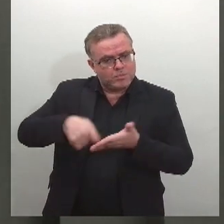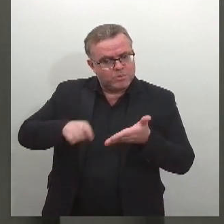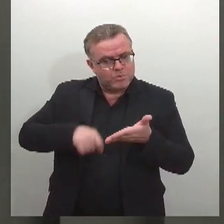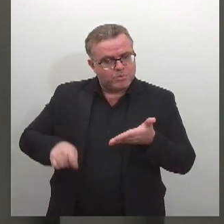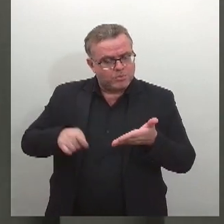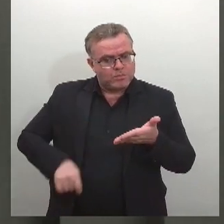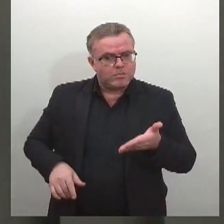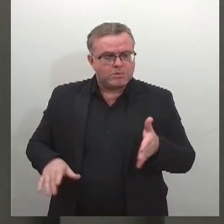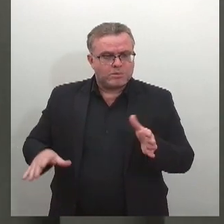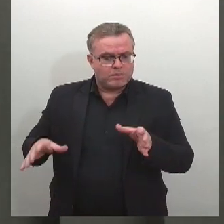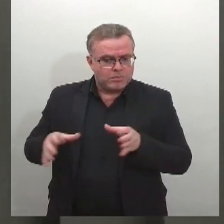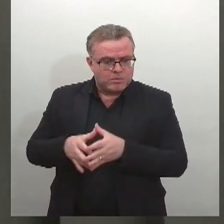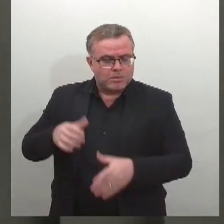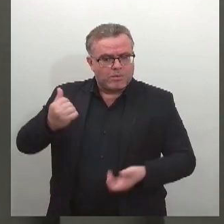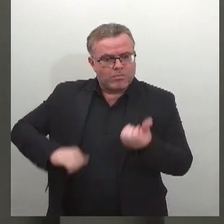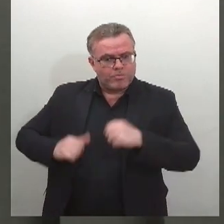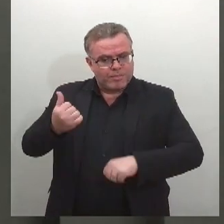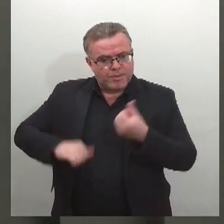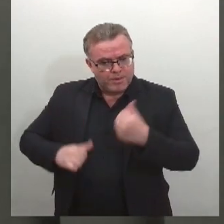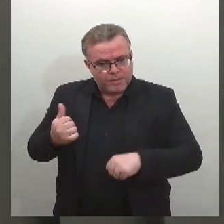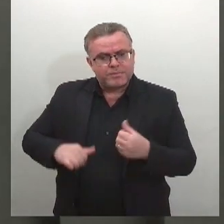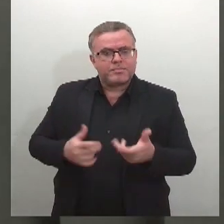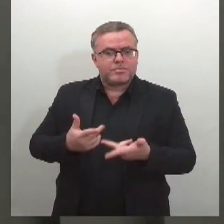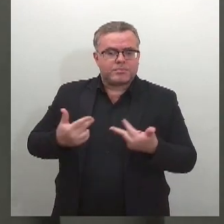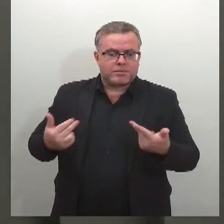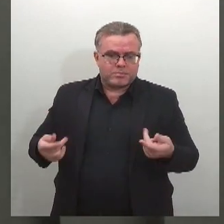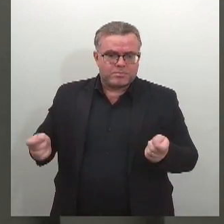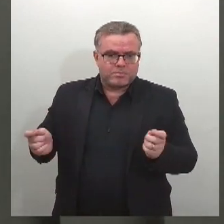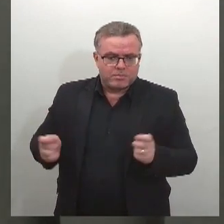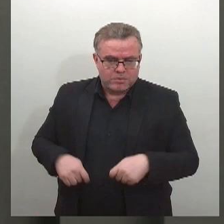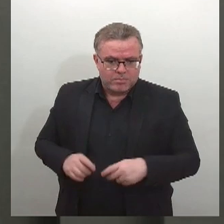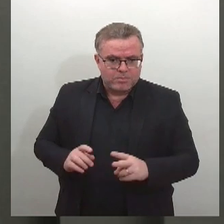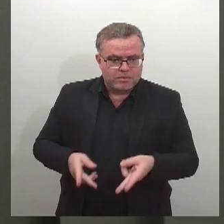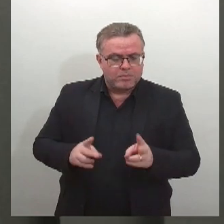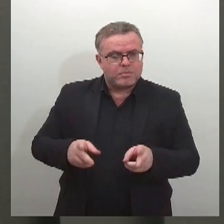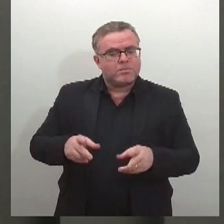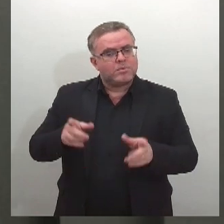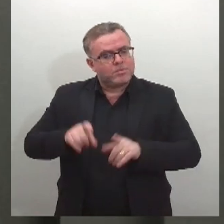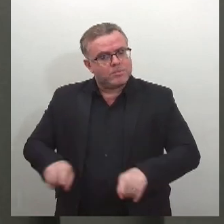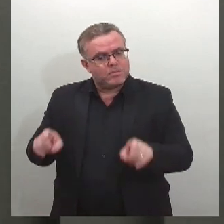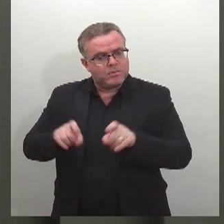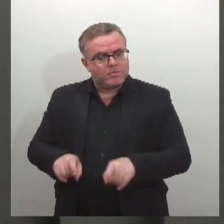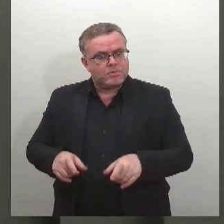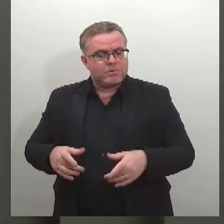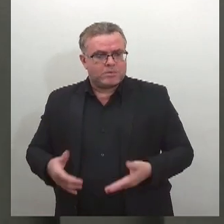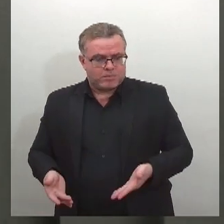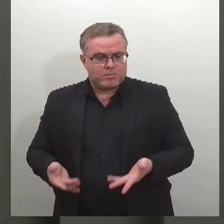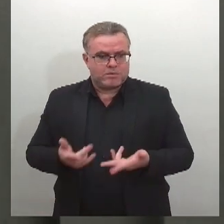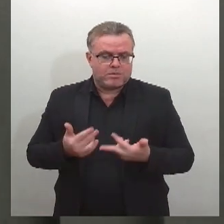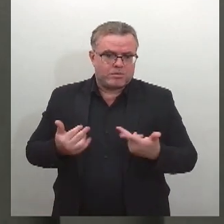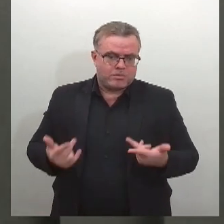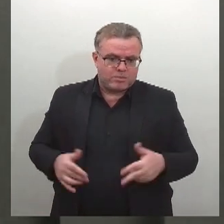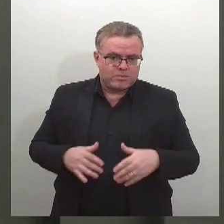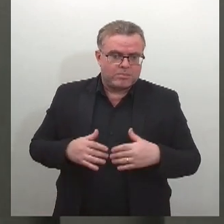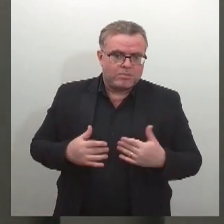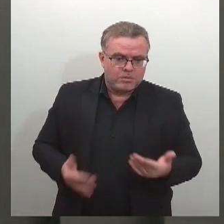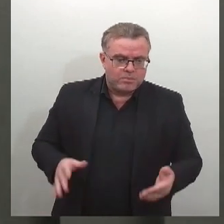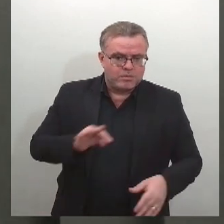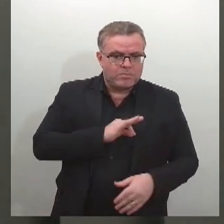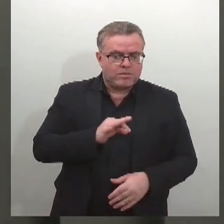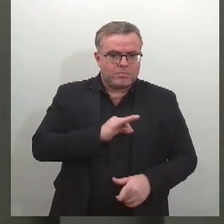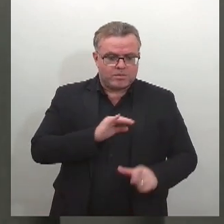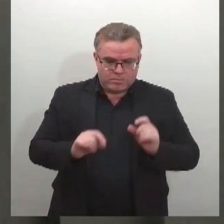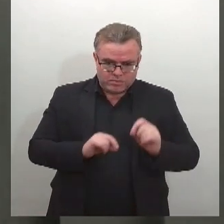legislativo nas atribuições de contador, informática legislativa, técnico em material e